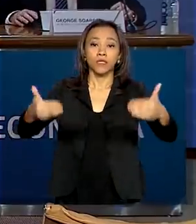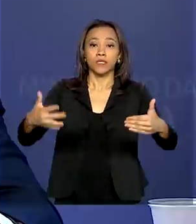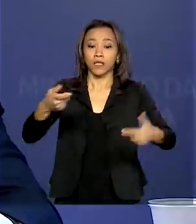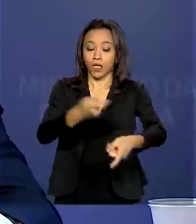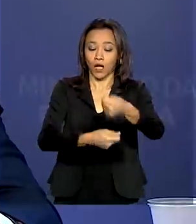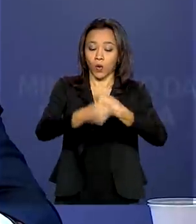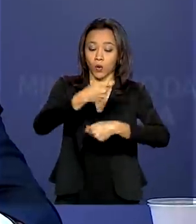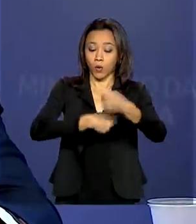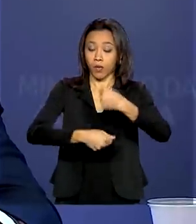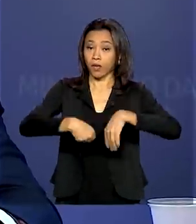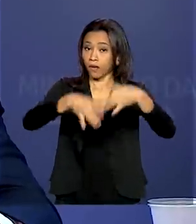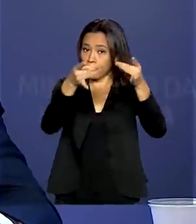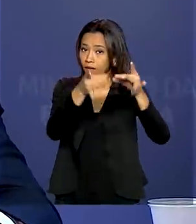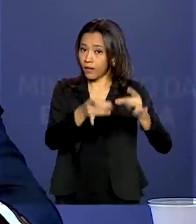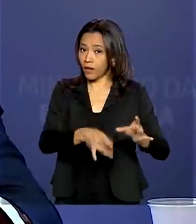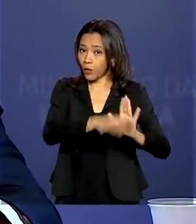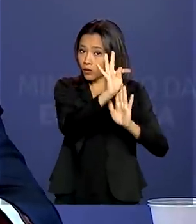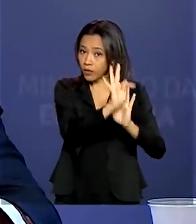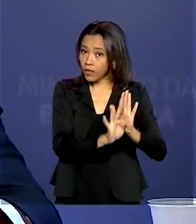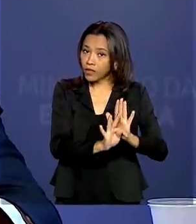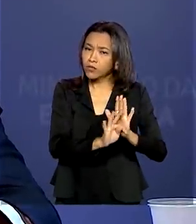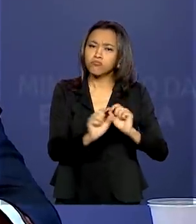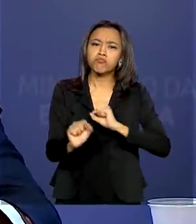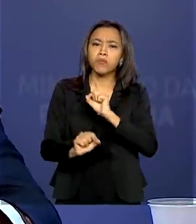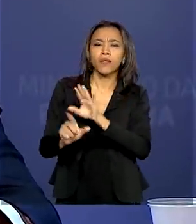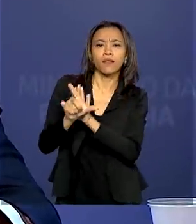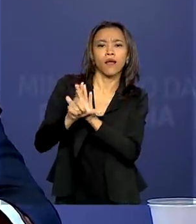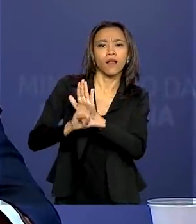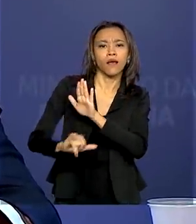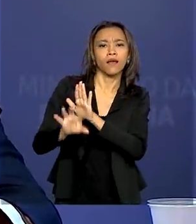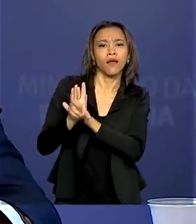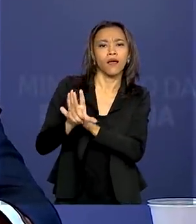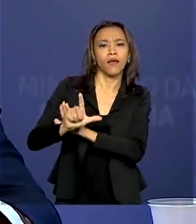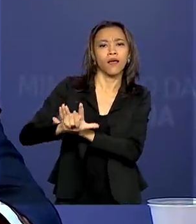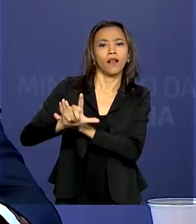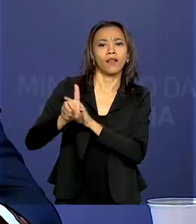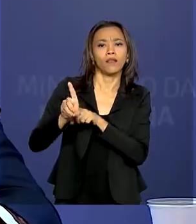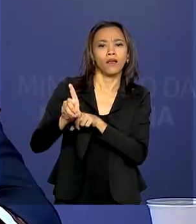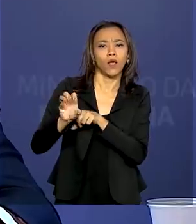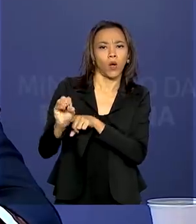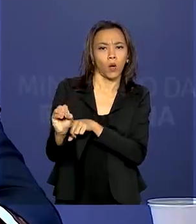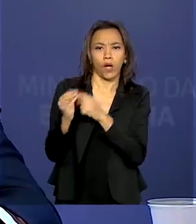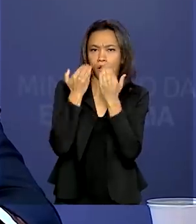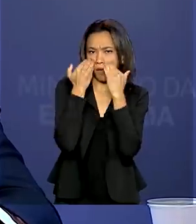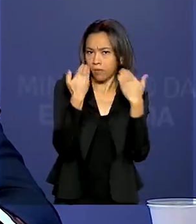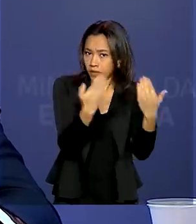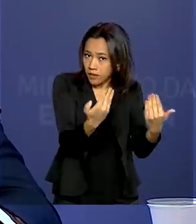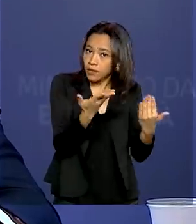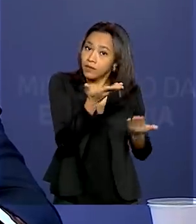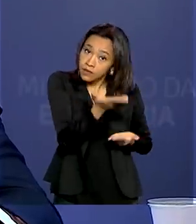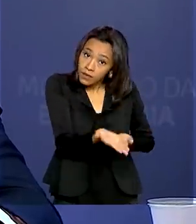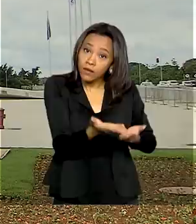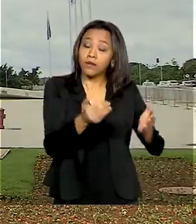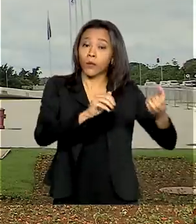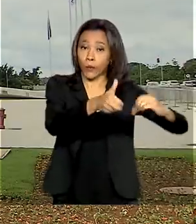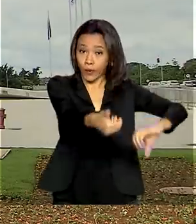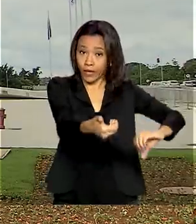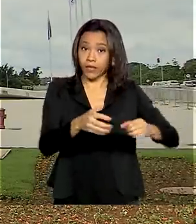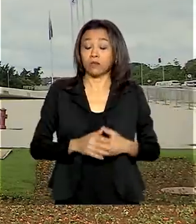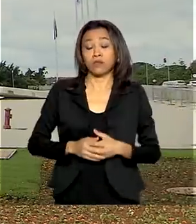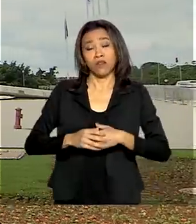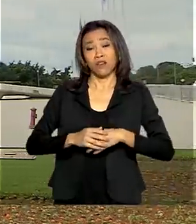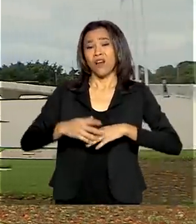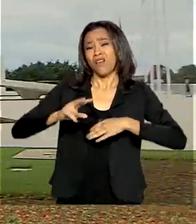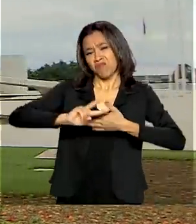detalhou o texto da Lei de Diretrizes Orçamentárias, apresentado ao Congresso. Com a crise provocada pelo